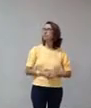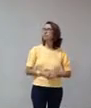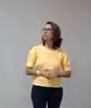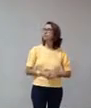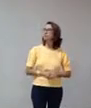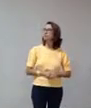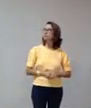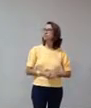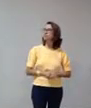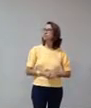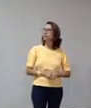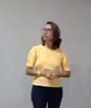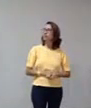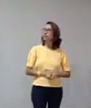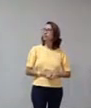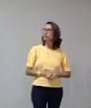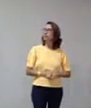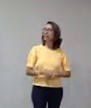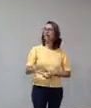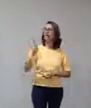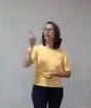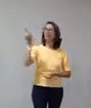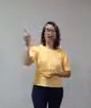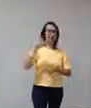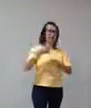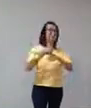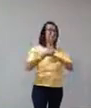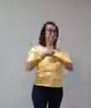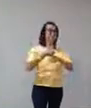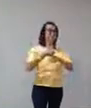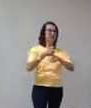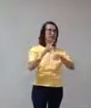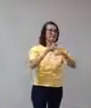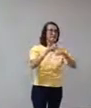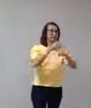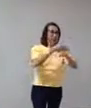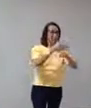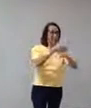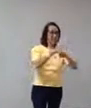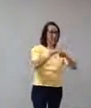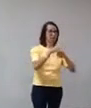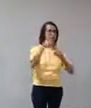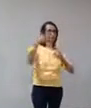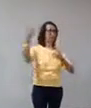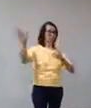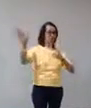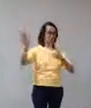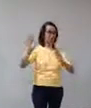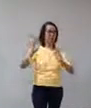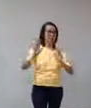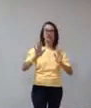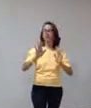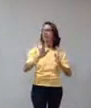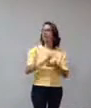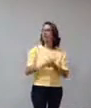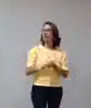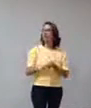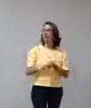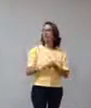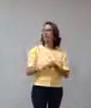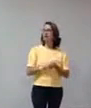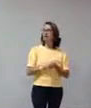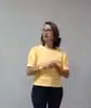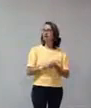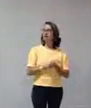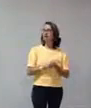Então, essa faz parte da exposição, a preta e branca, eu acabei deixando fora, porque eu botei uma obra, no